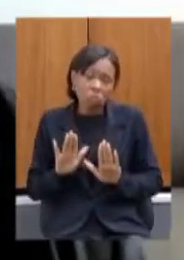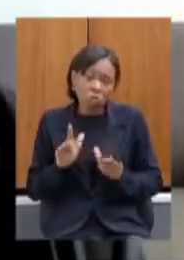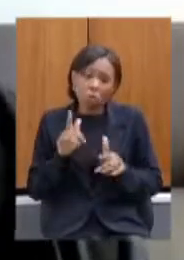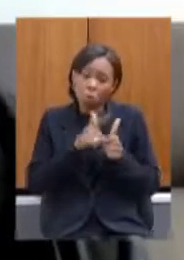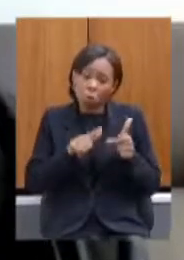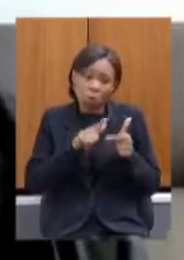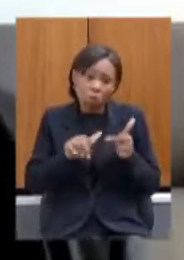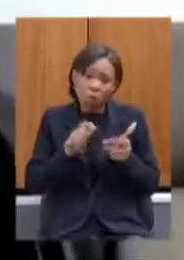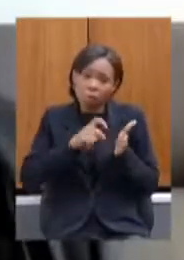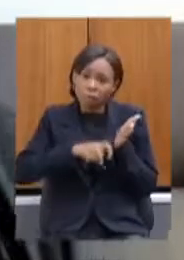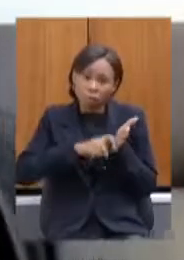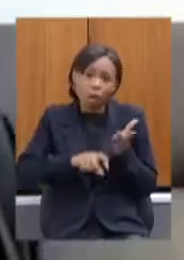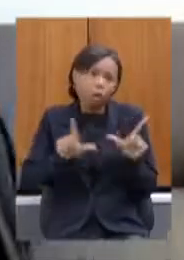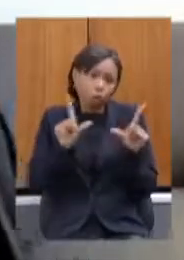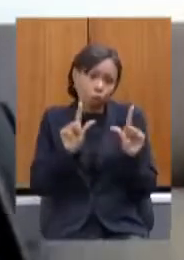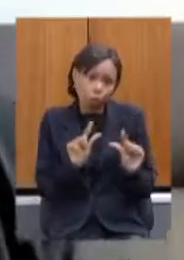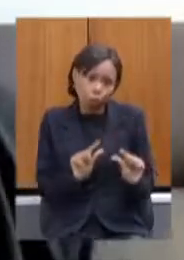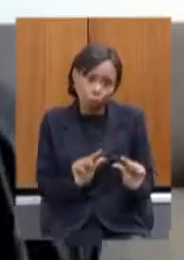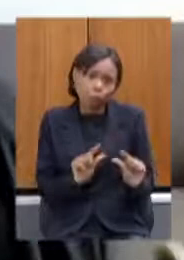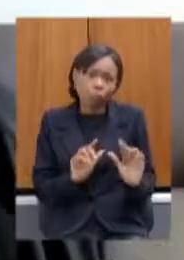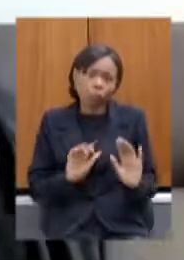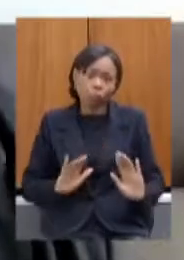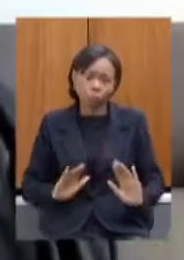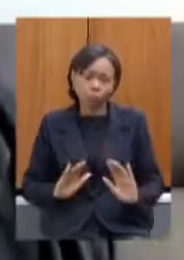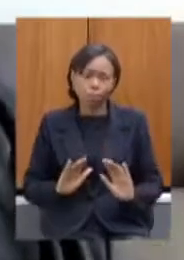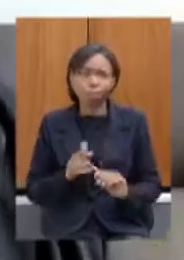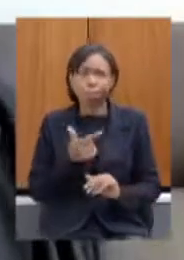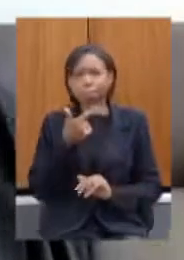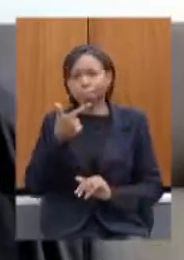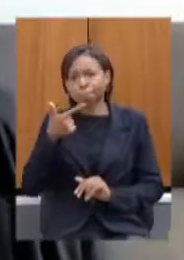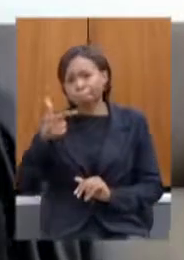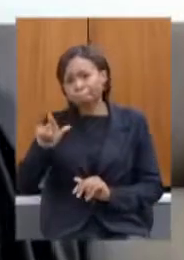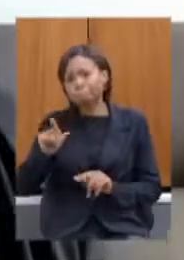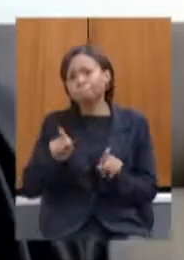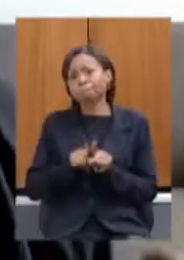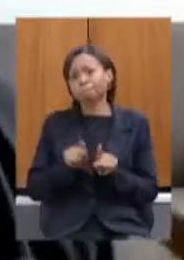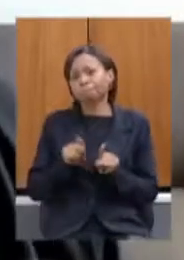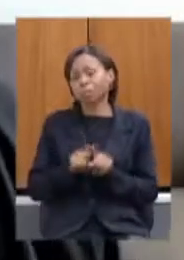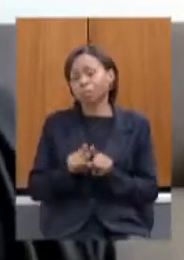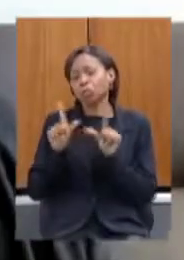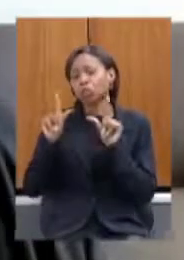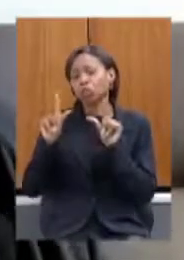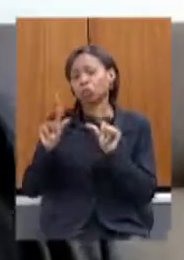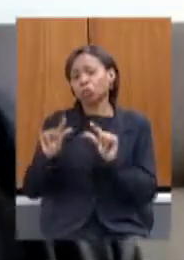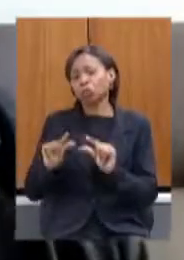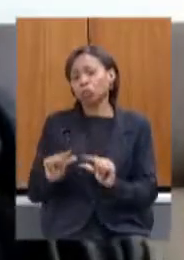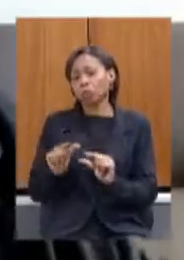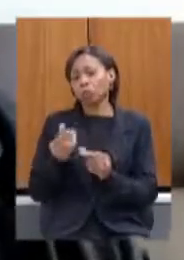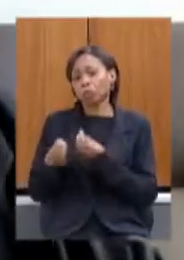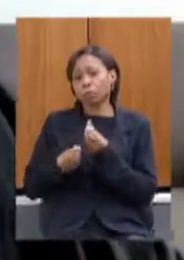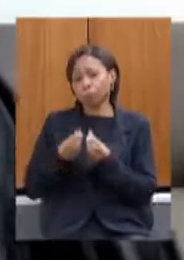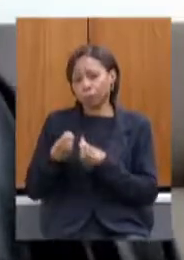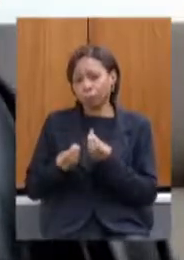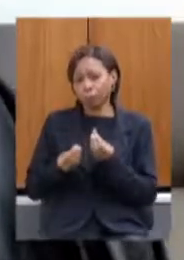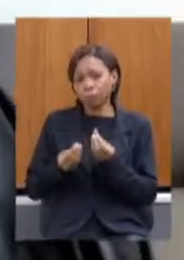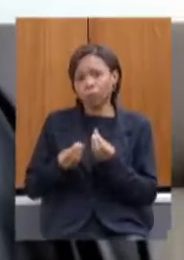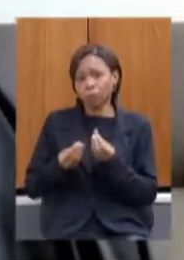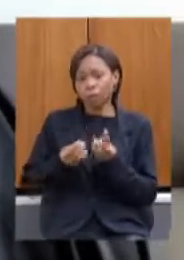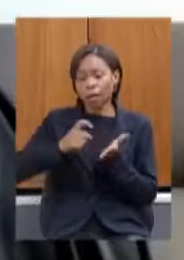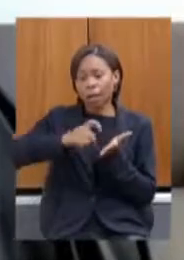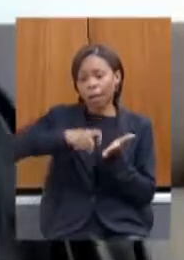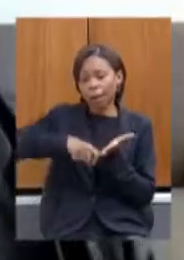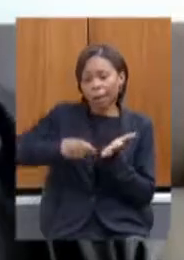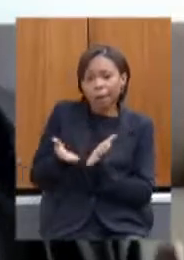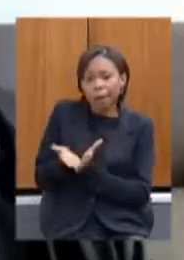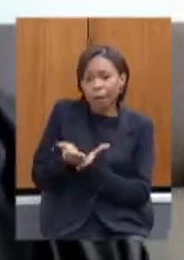reduziu seguramente a outra maneira de reduzir é reduzir as alínguas interestaduais